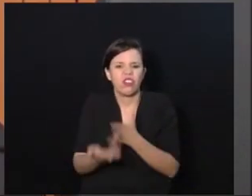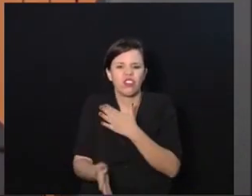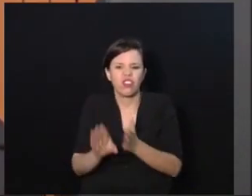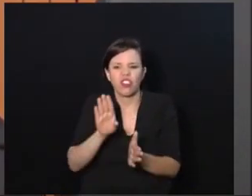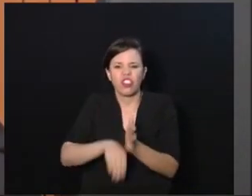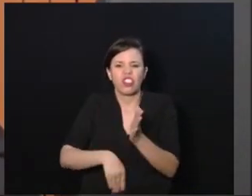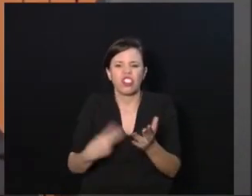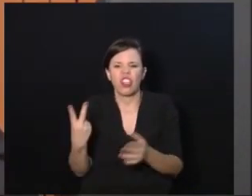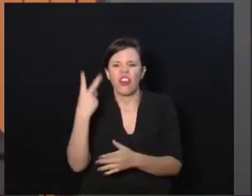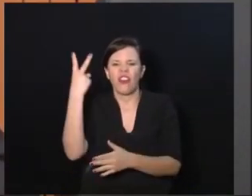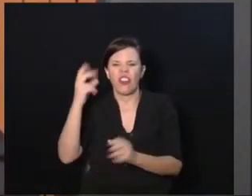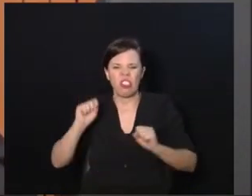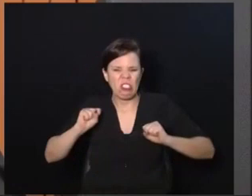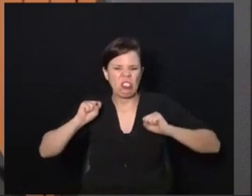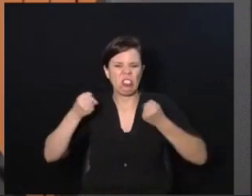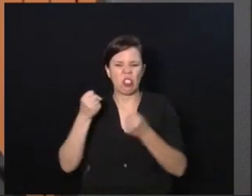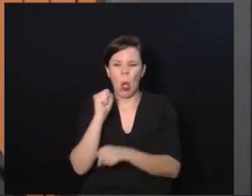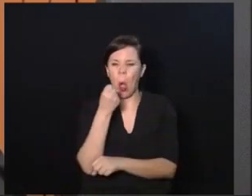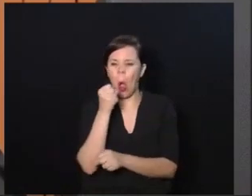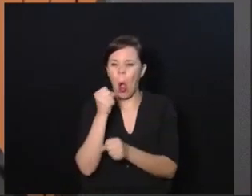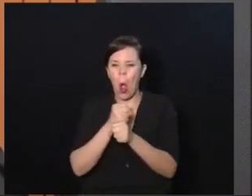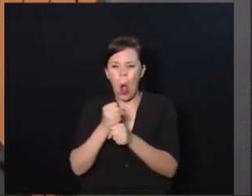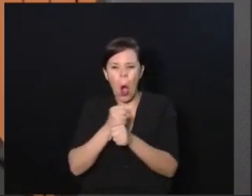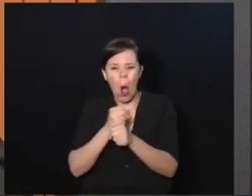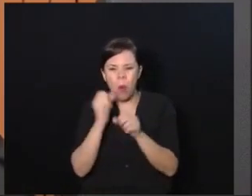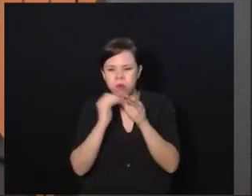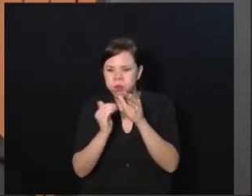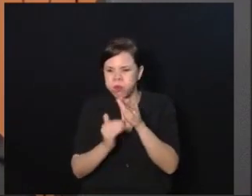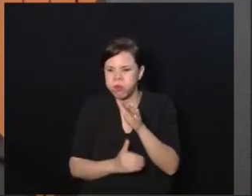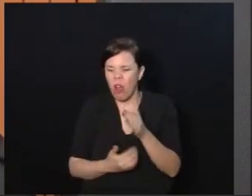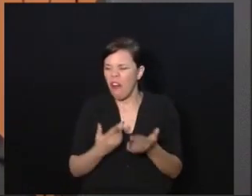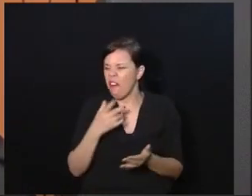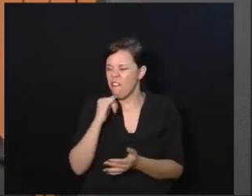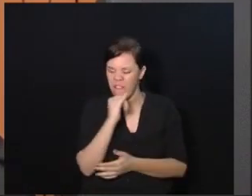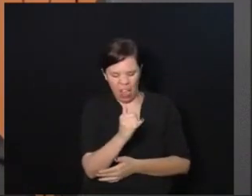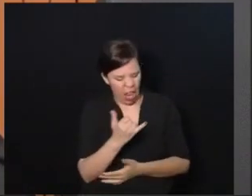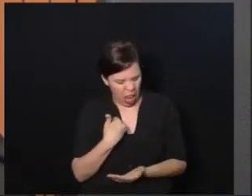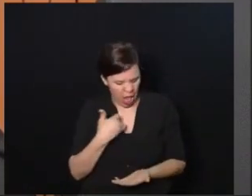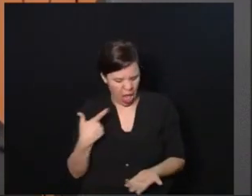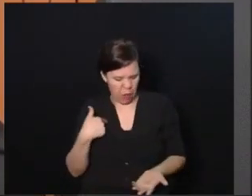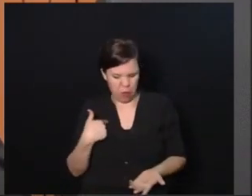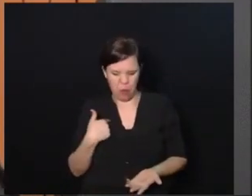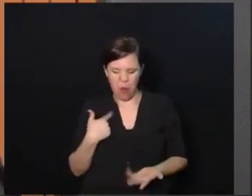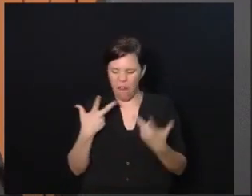por tantos anos para chegar ali, dizer que o filho dele ia ser uma pessoa normal e pode ir embora, a porta é ali.